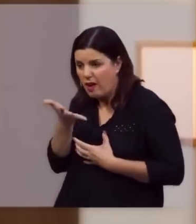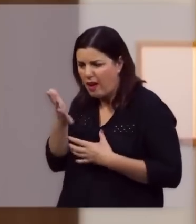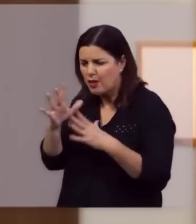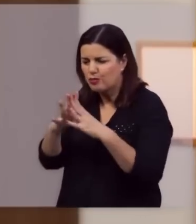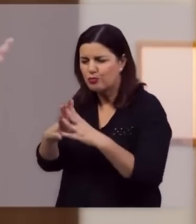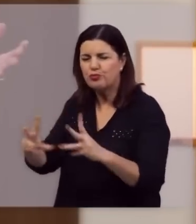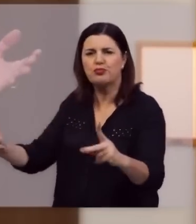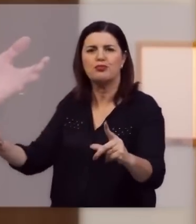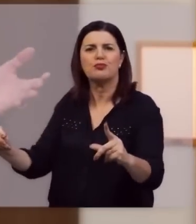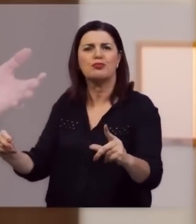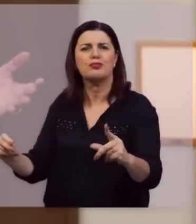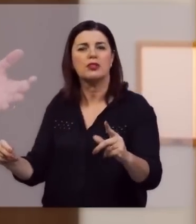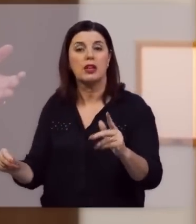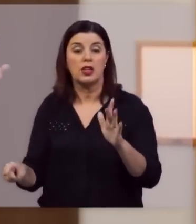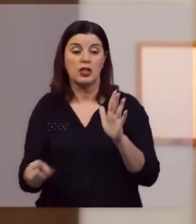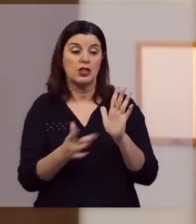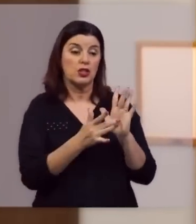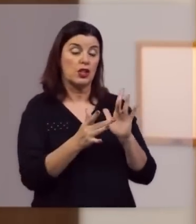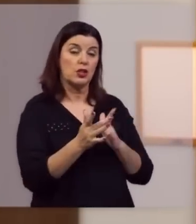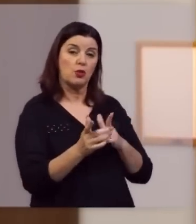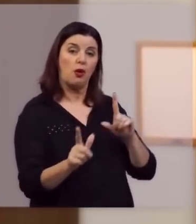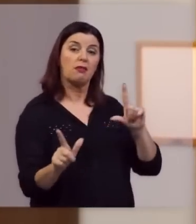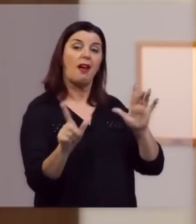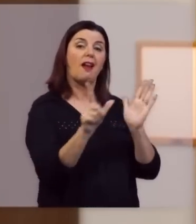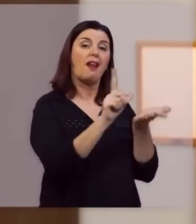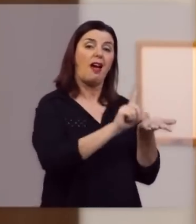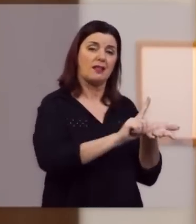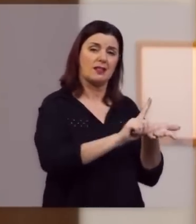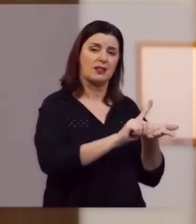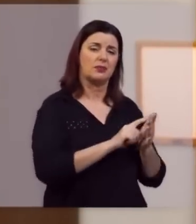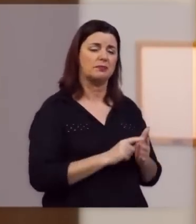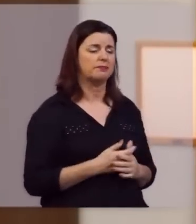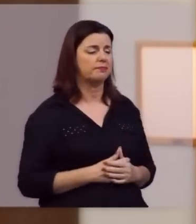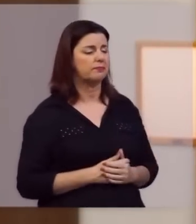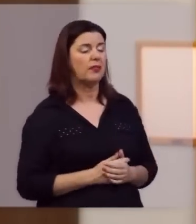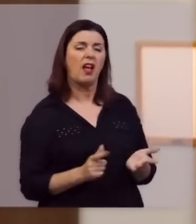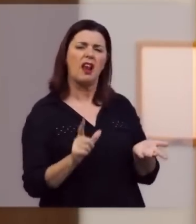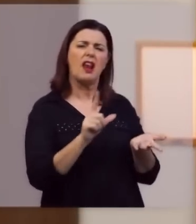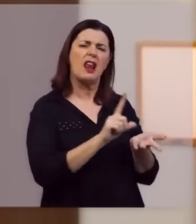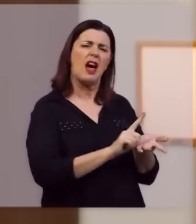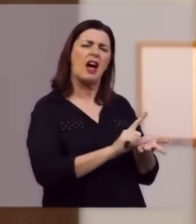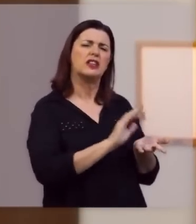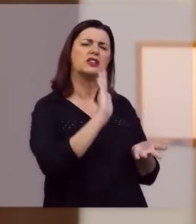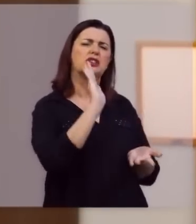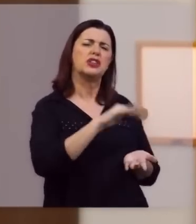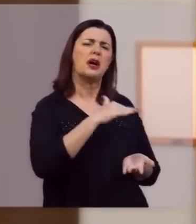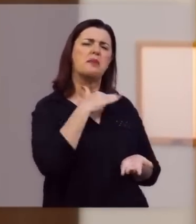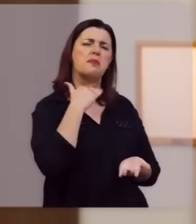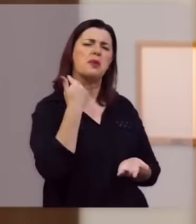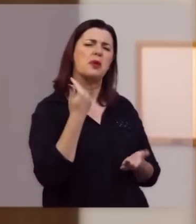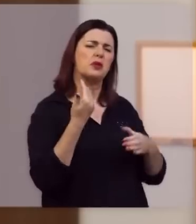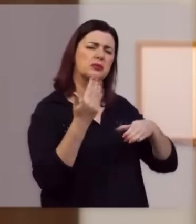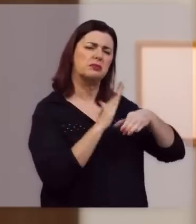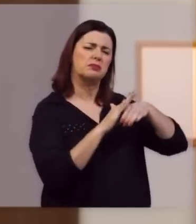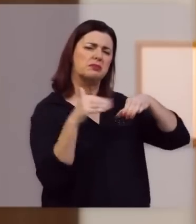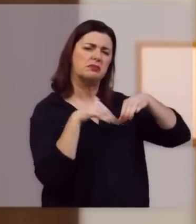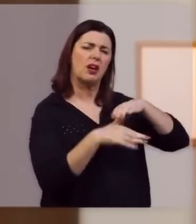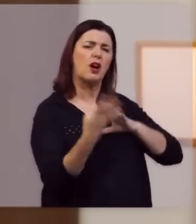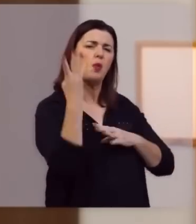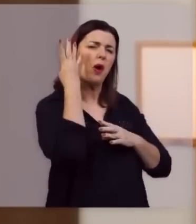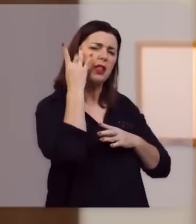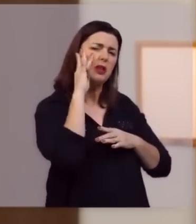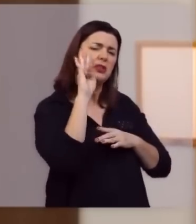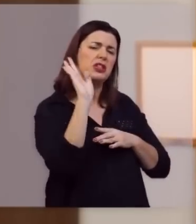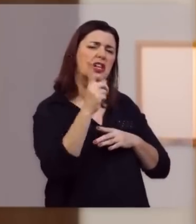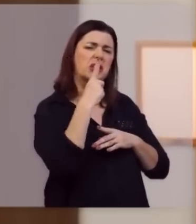Jesus chegou na beira, da sepultura de Lázaro, Lázaro estava morto, e sepultado há quatro